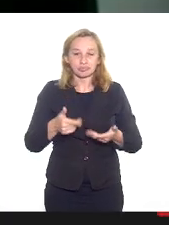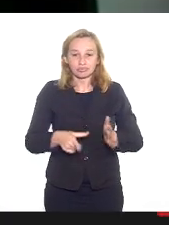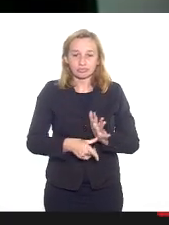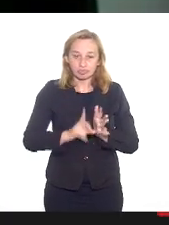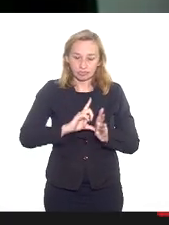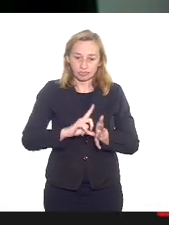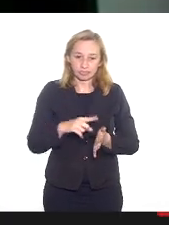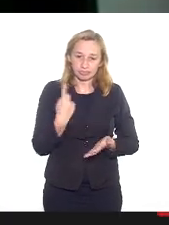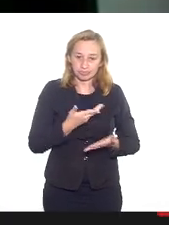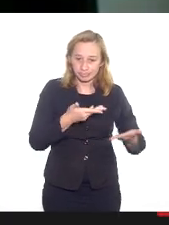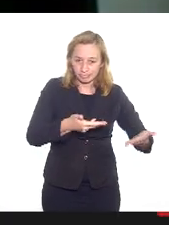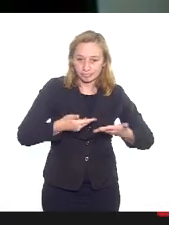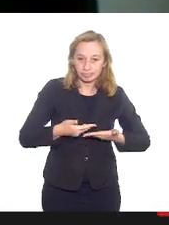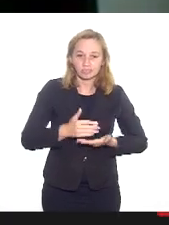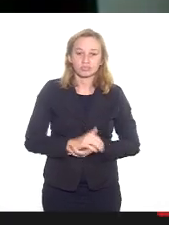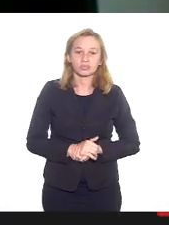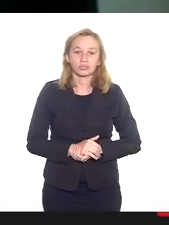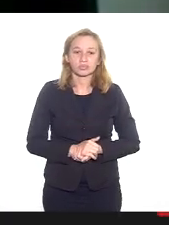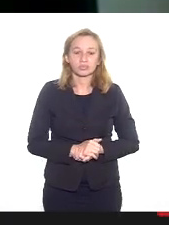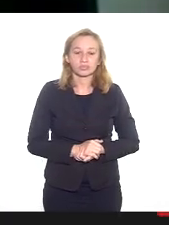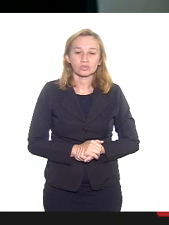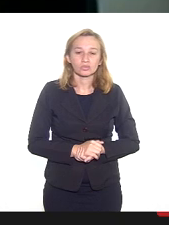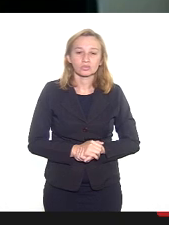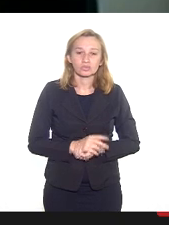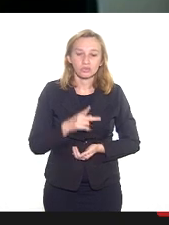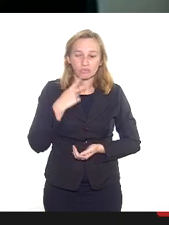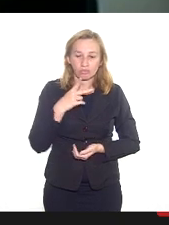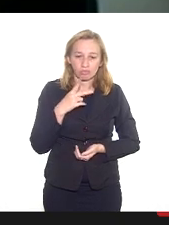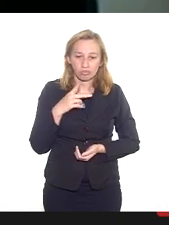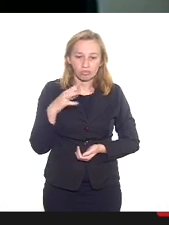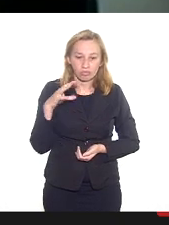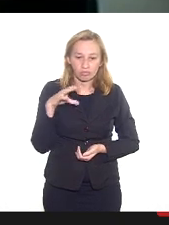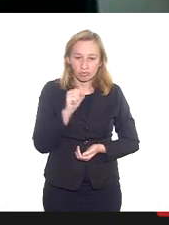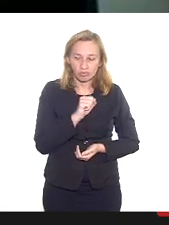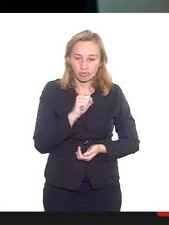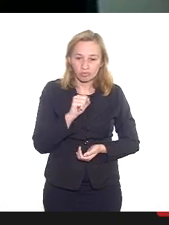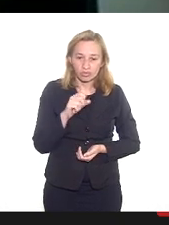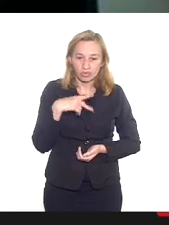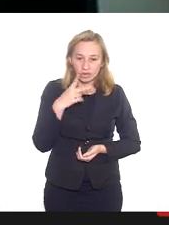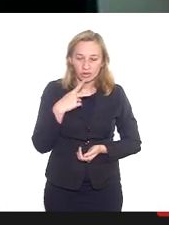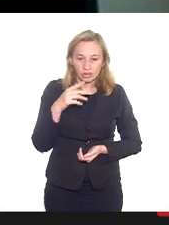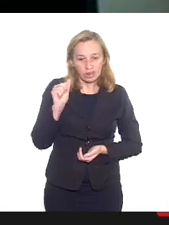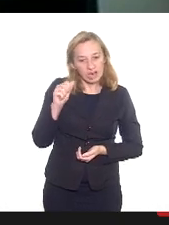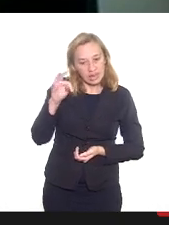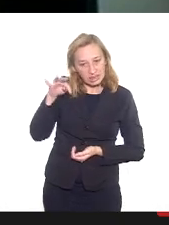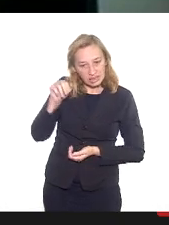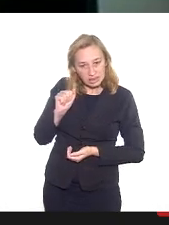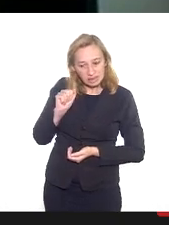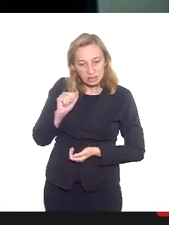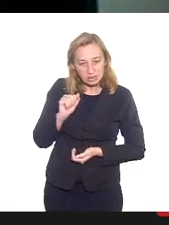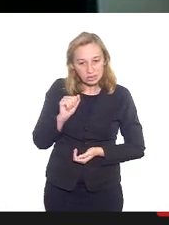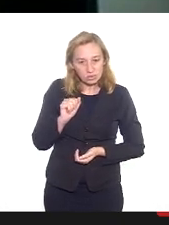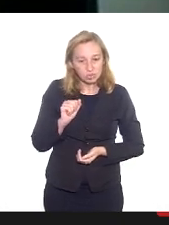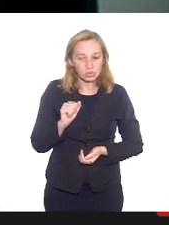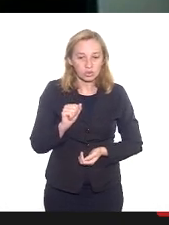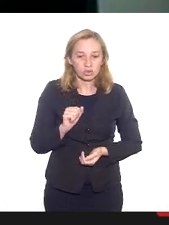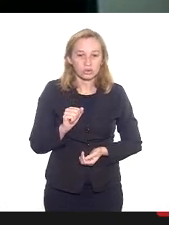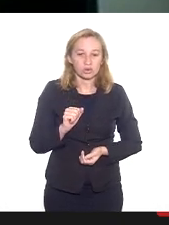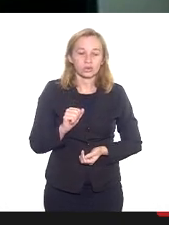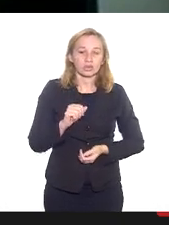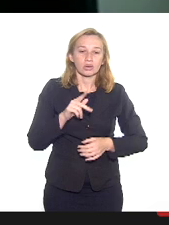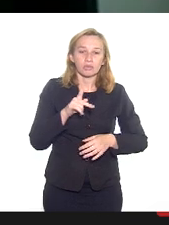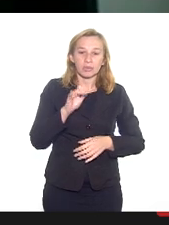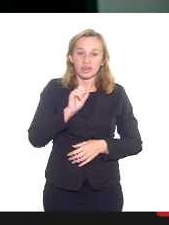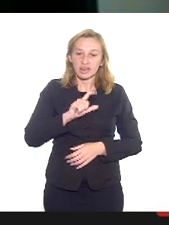para os nossos convidados, eu quero fazer uma observação em cima do que foi dito aqui pelo deputado Átila Nunes. Há um tipo penal no